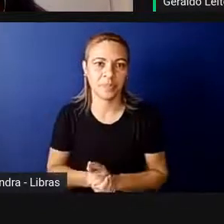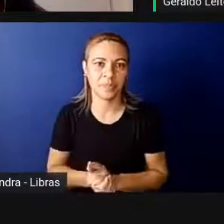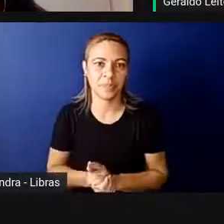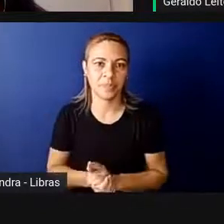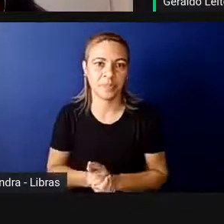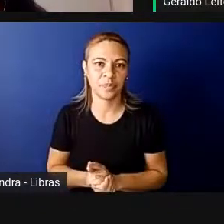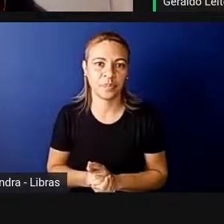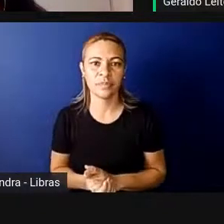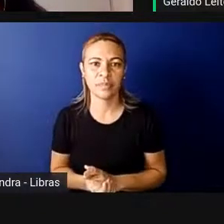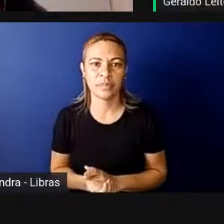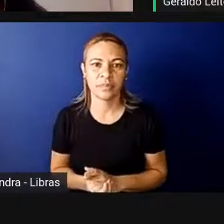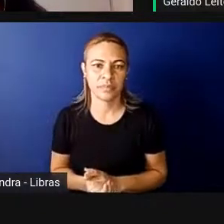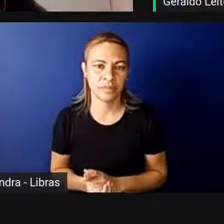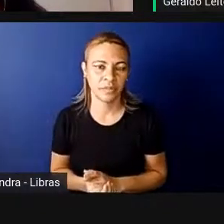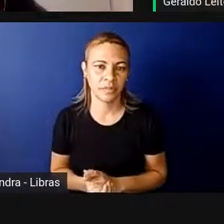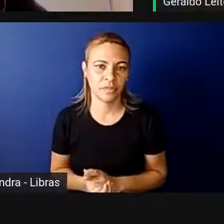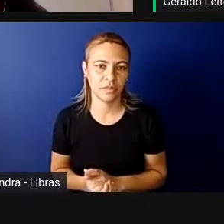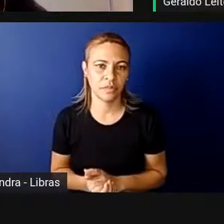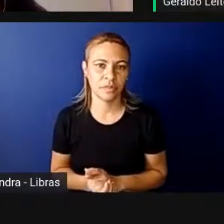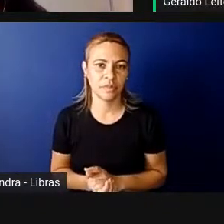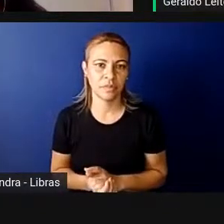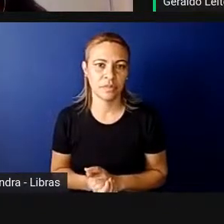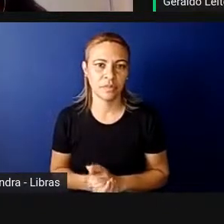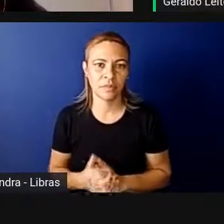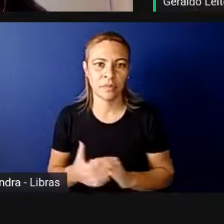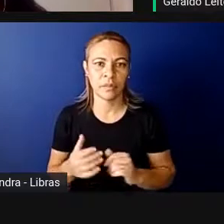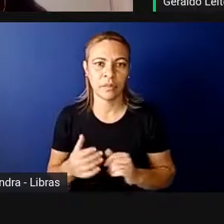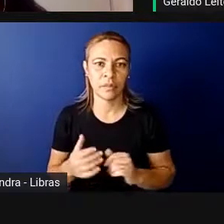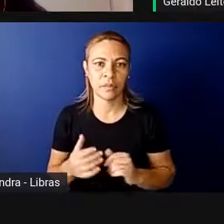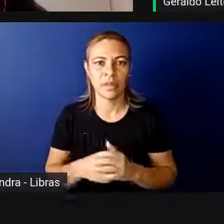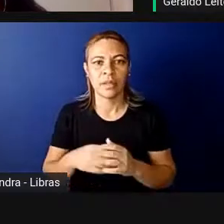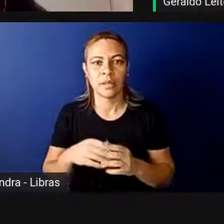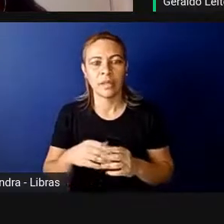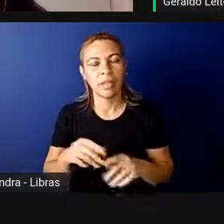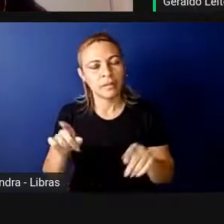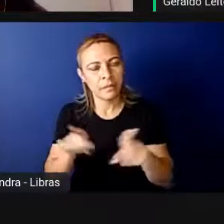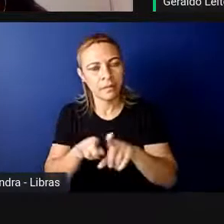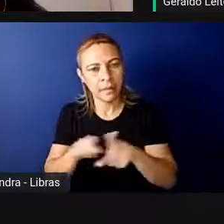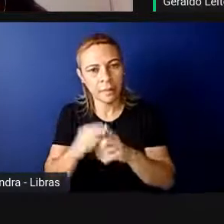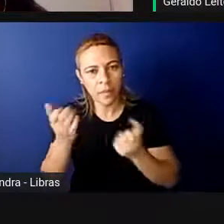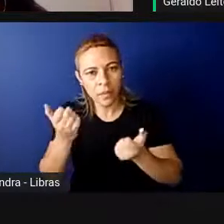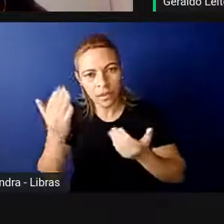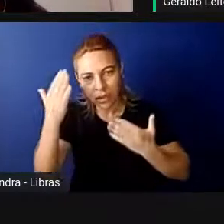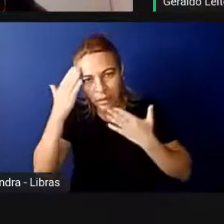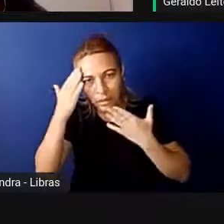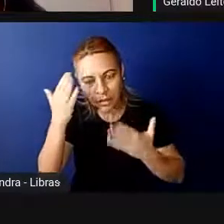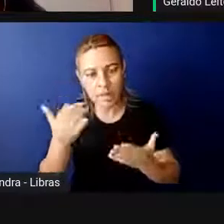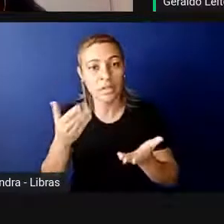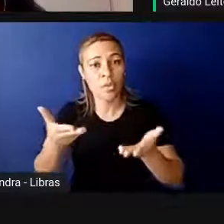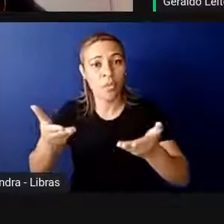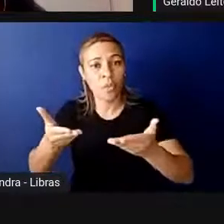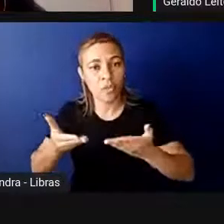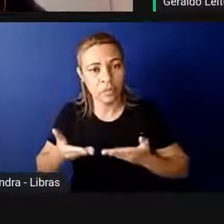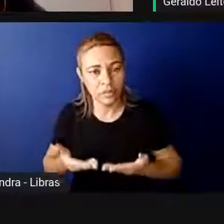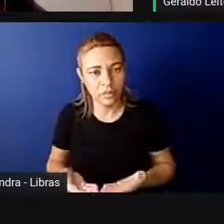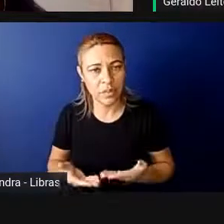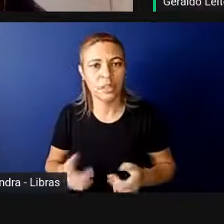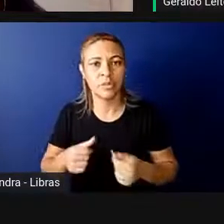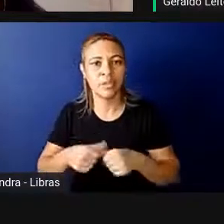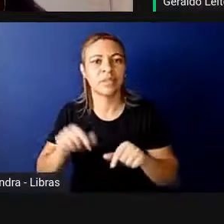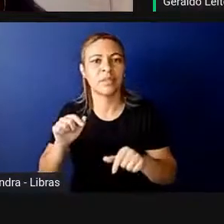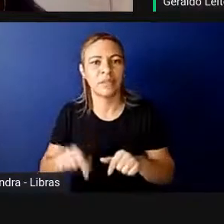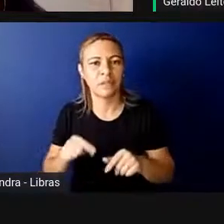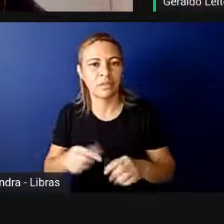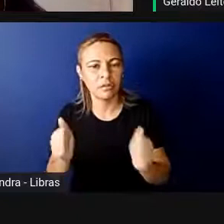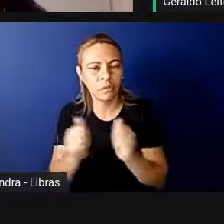Eu também quero agradecer o convite para estar aqui debatendo com